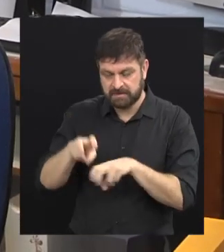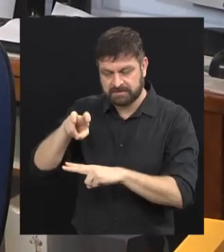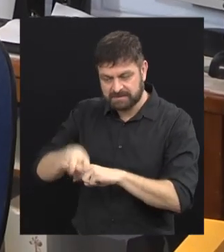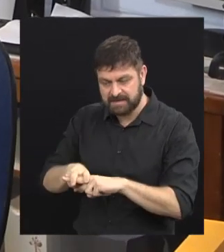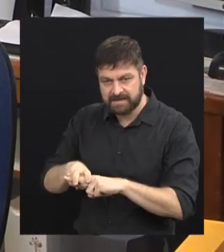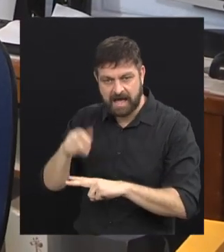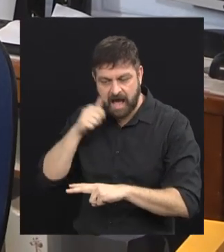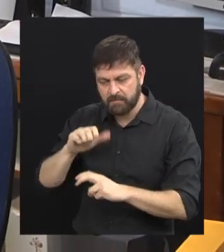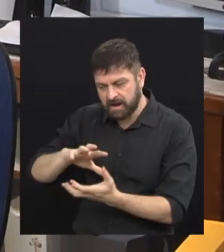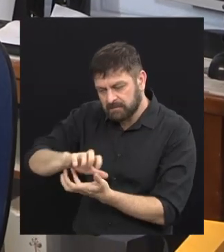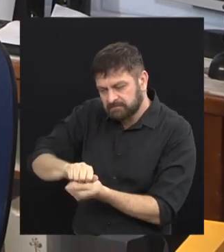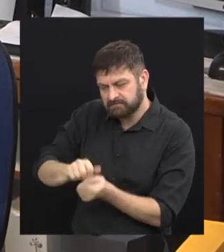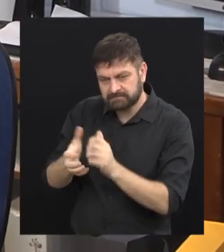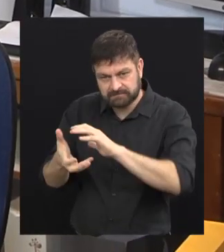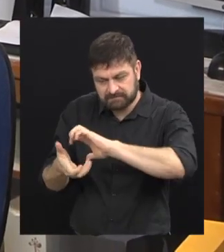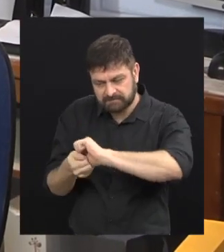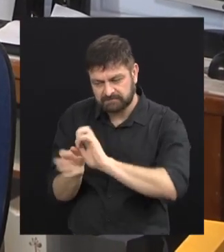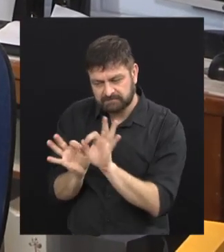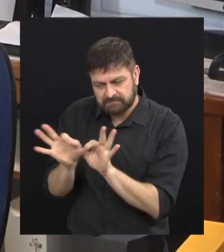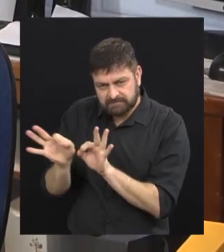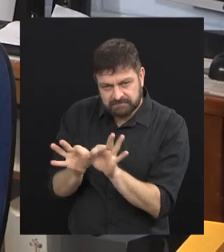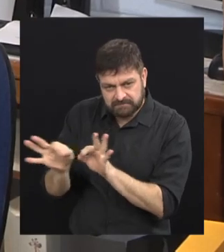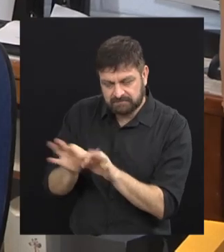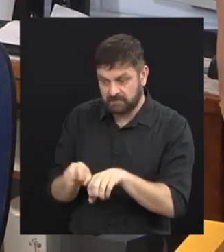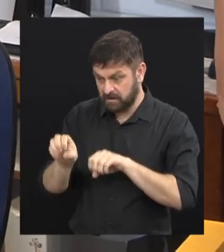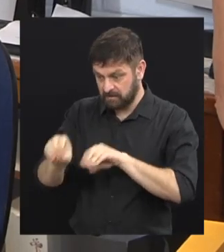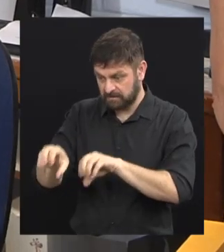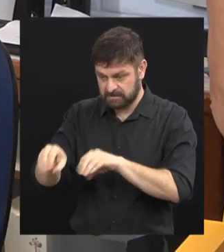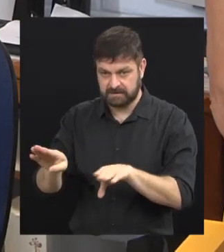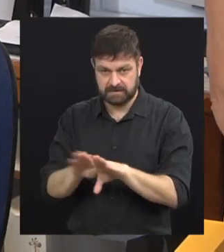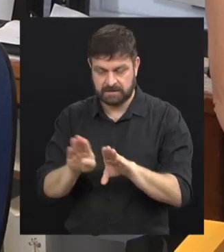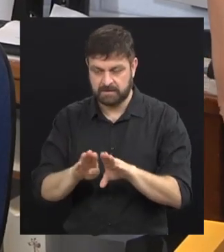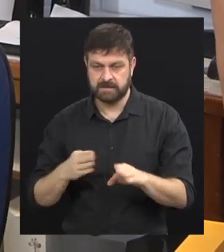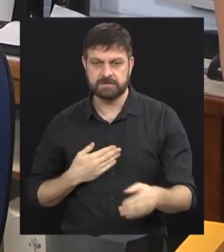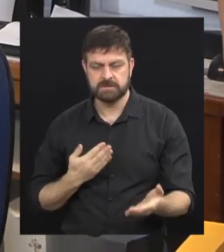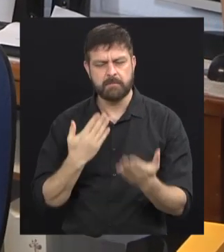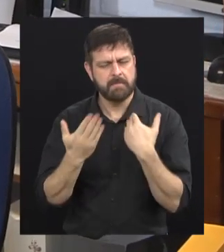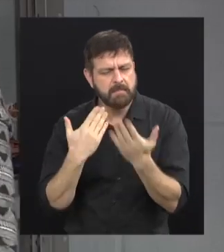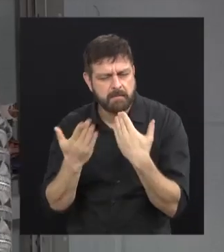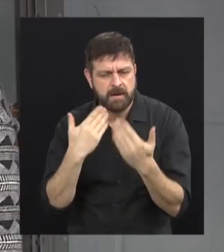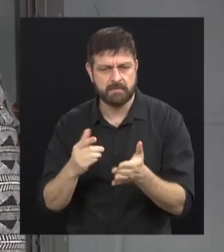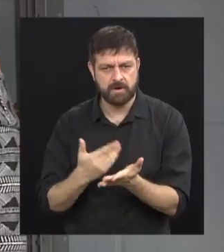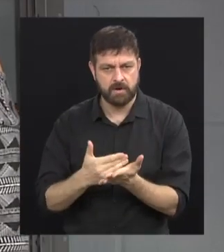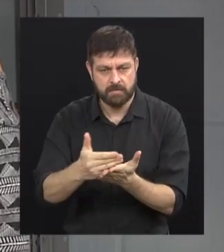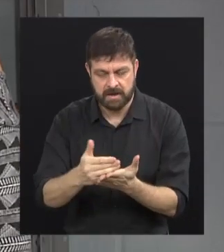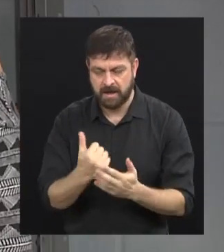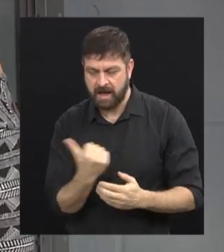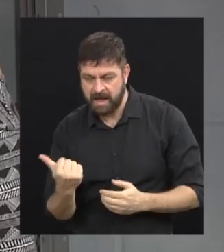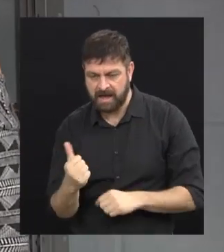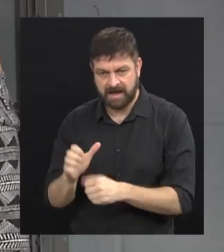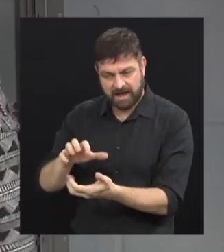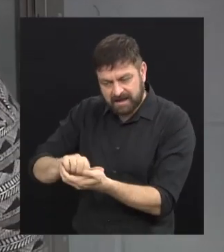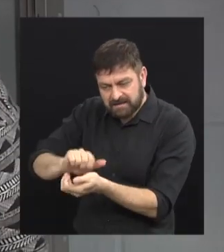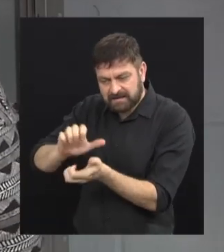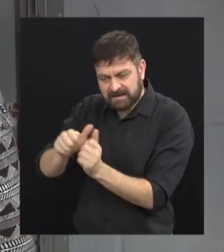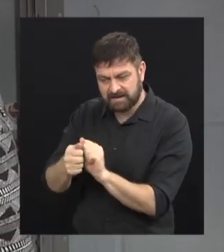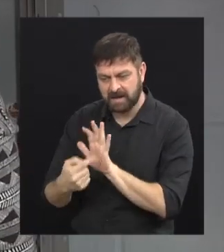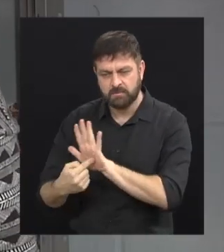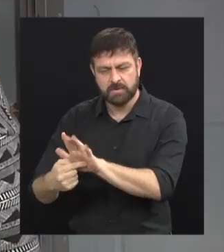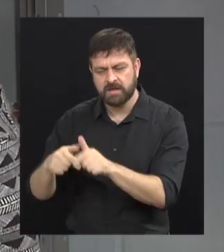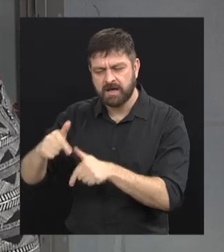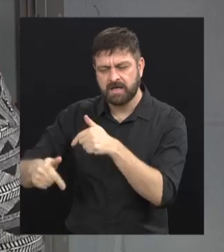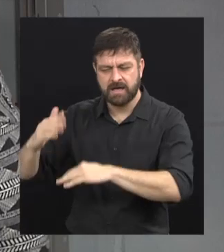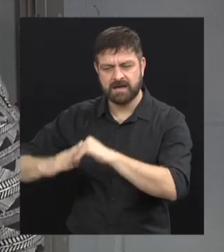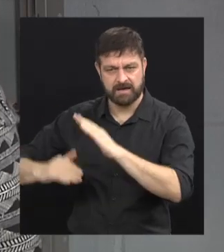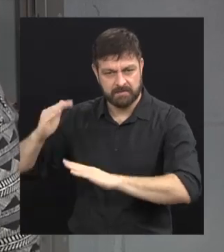está a Morgana Pereira Camargo, que é artesã e educadora. Enquanto a gente bate esse primeiro papo, a Morgana vai trabalhar um pouquinho, mostrar como que a